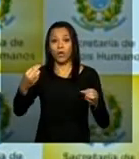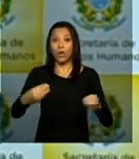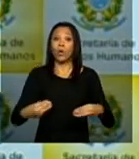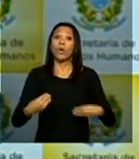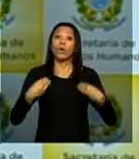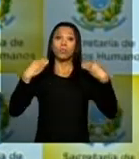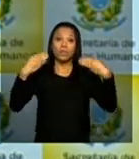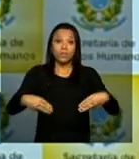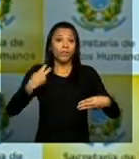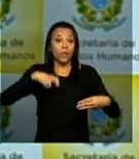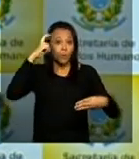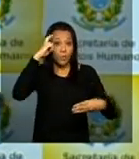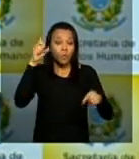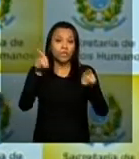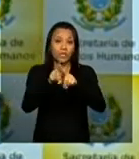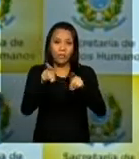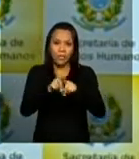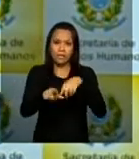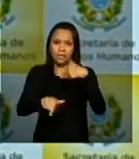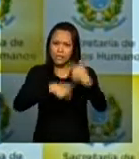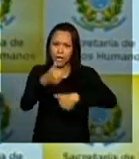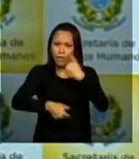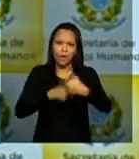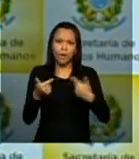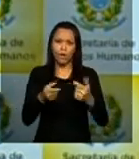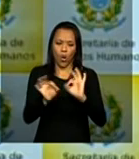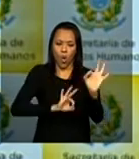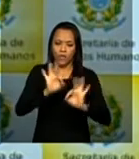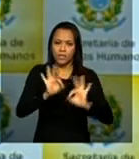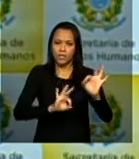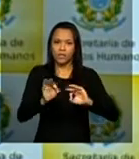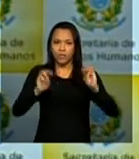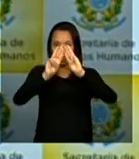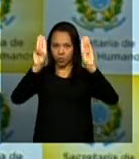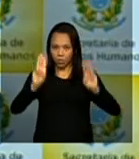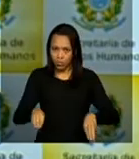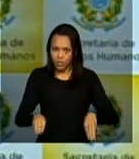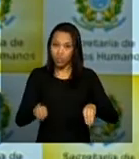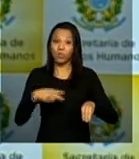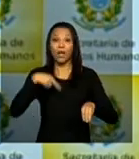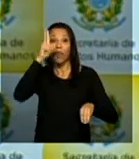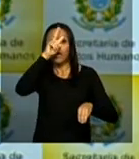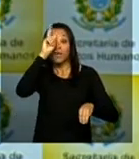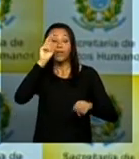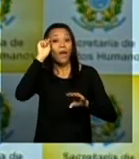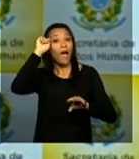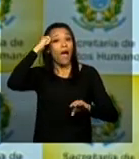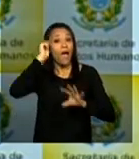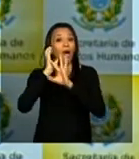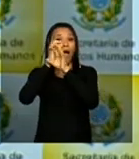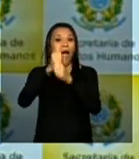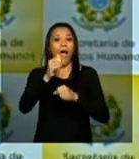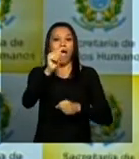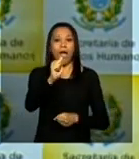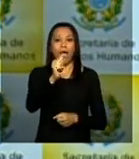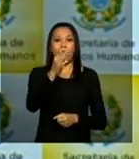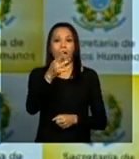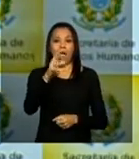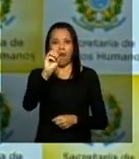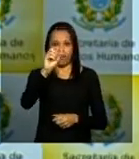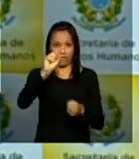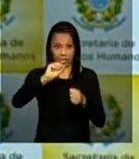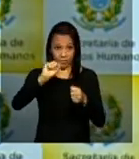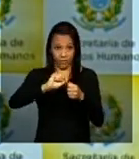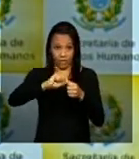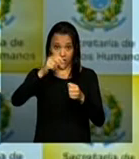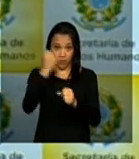cultura ainda trabalha o planejamento do museu da memória afro a ser construído em brasília o museu